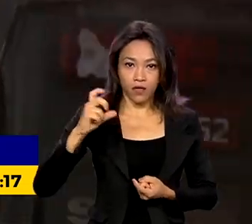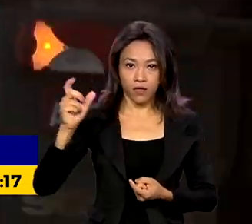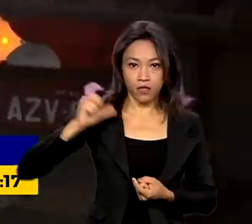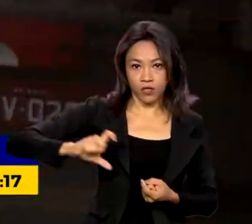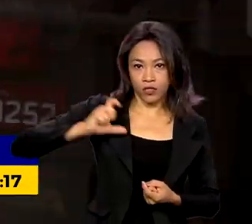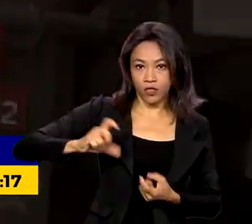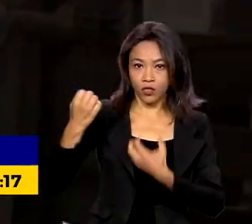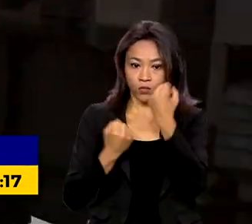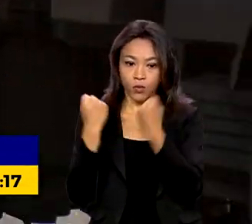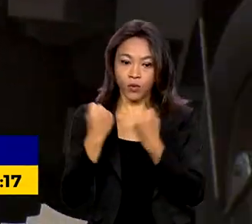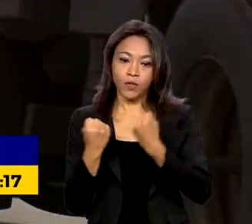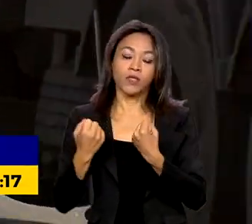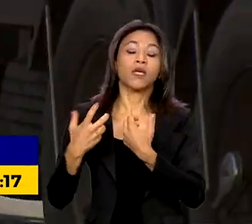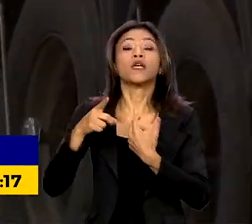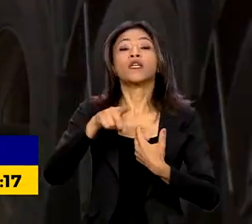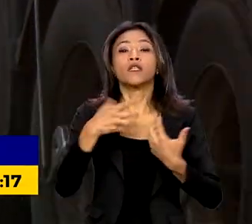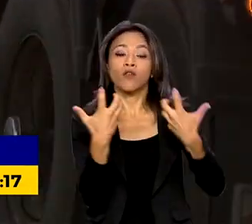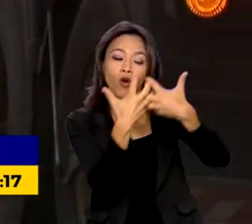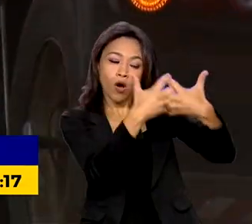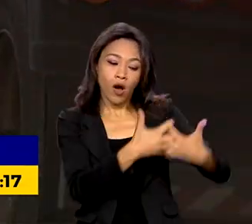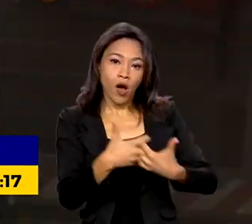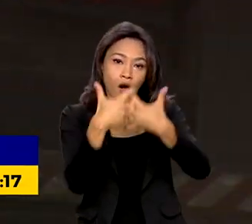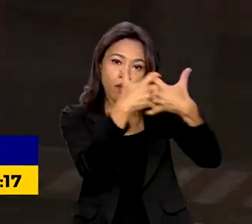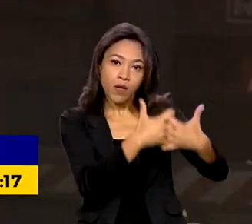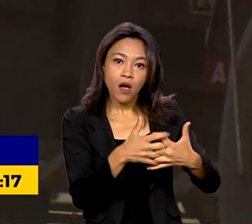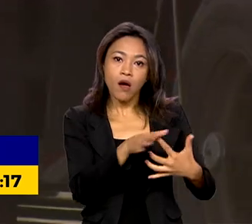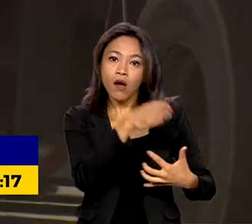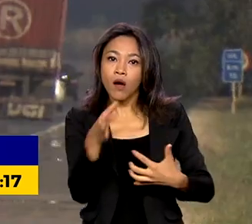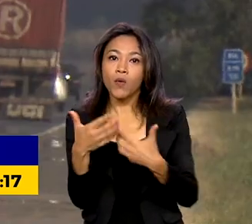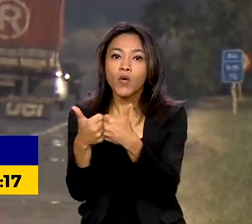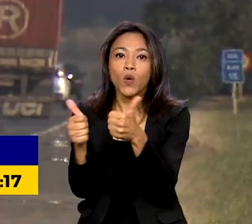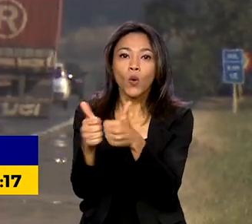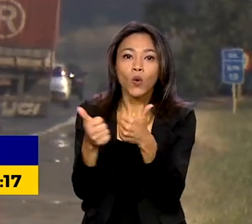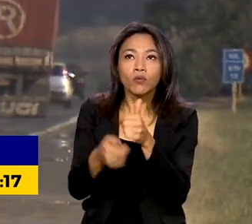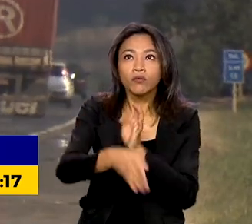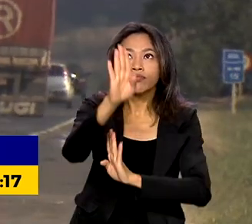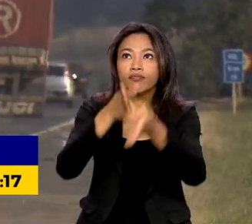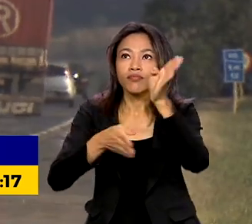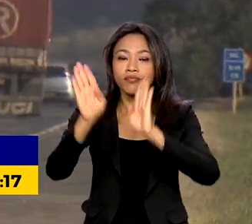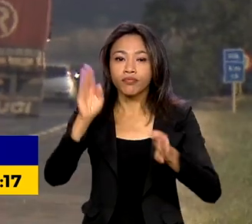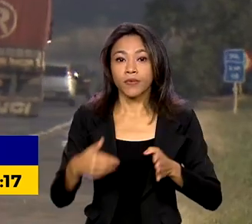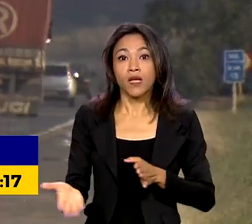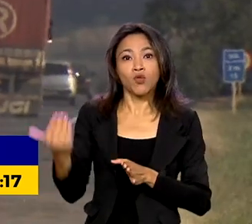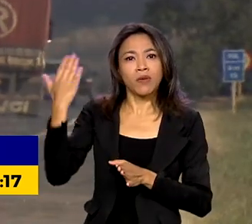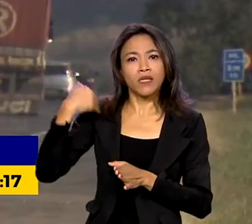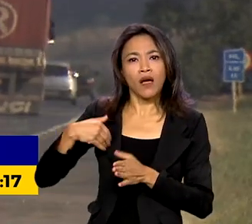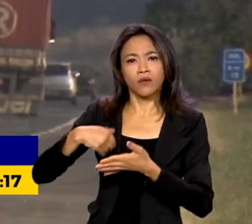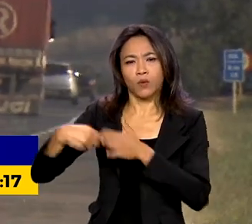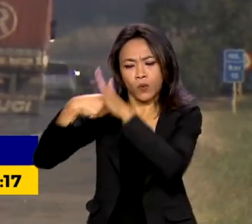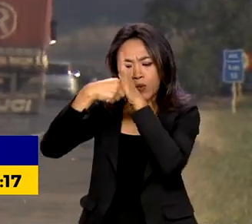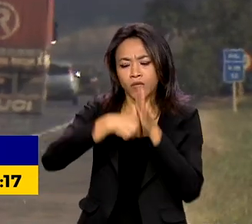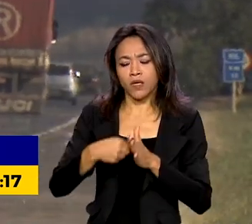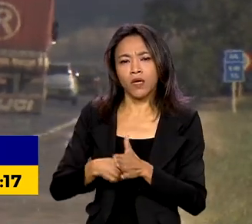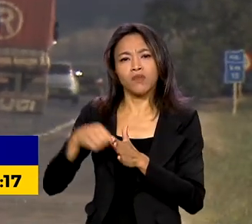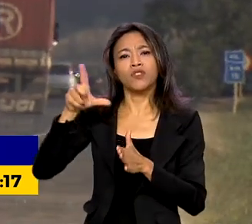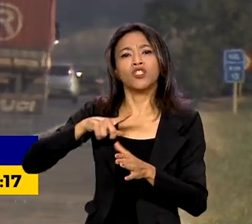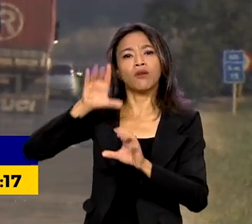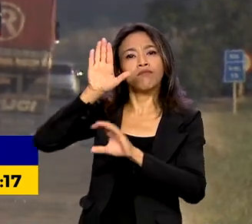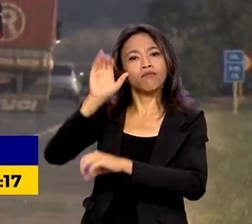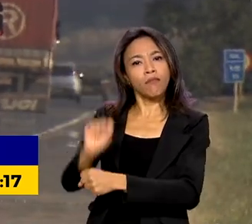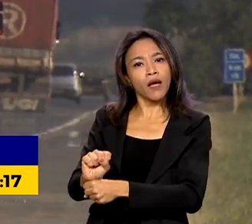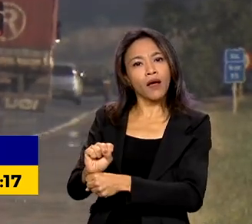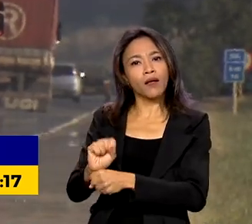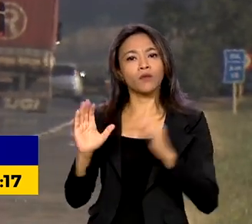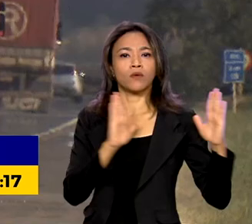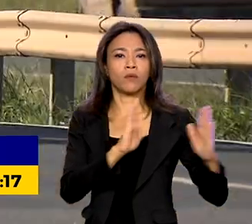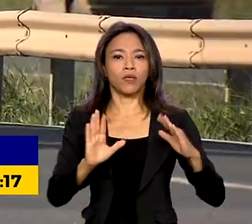que dirigem ônibus e caminhões nas estradas, por exemplo. O exame havia sido suspenso durante a pandemia de